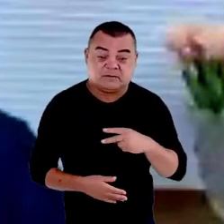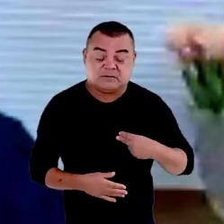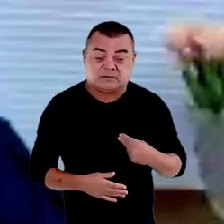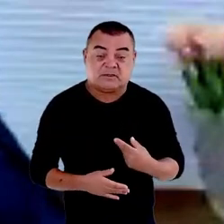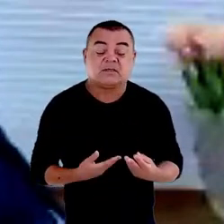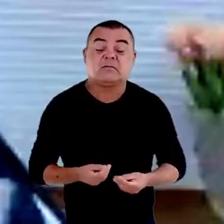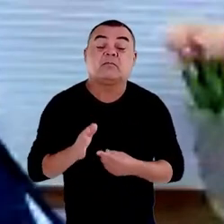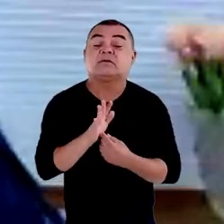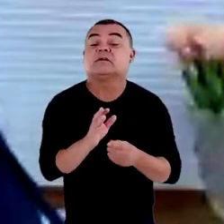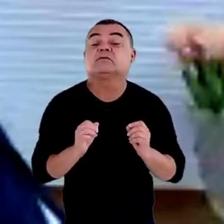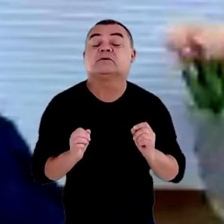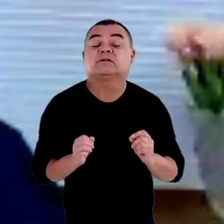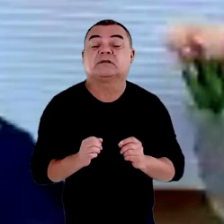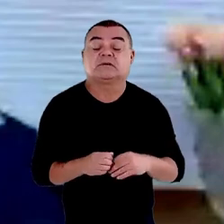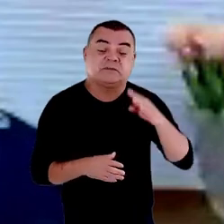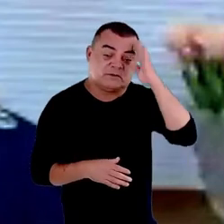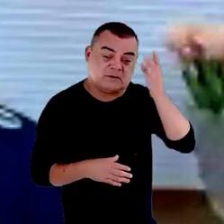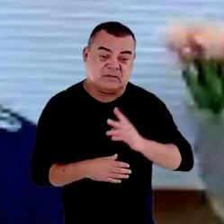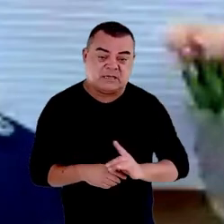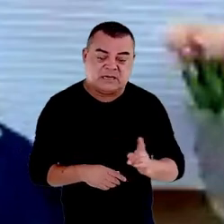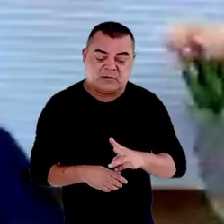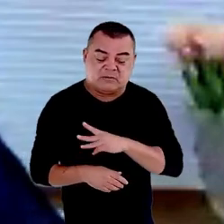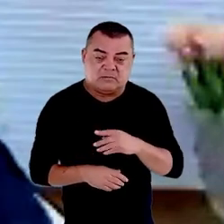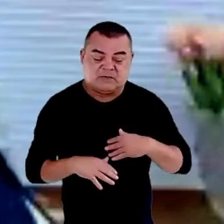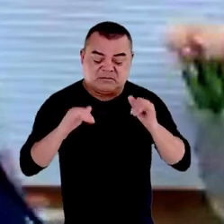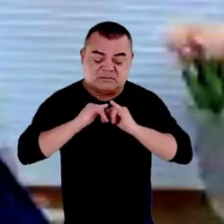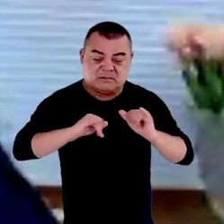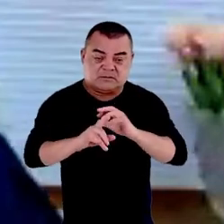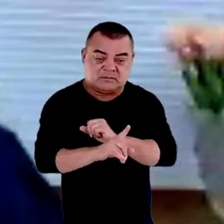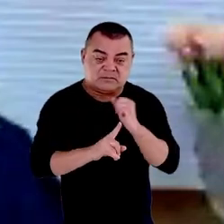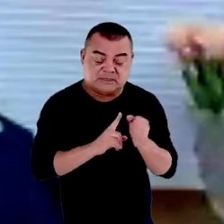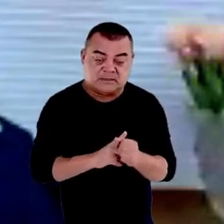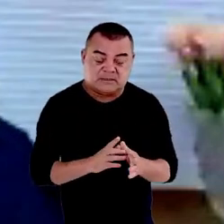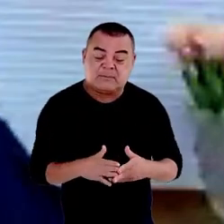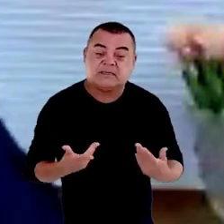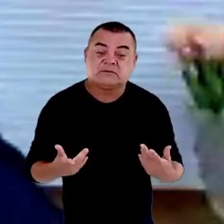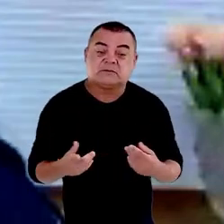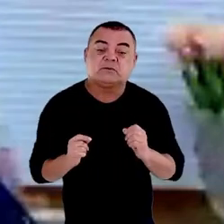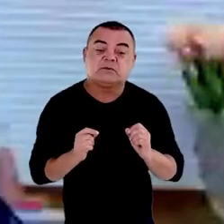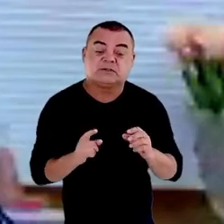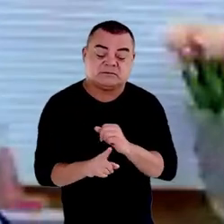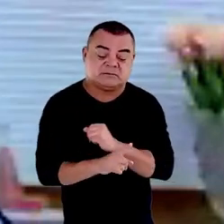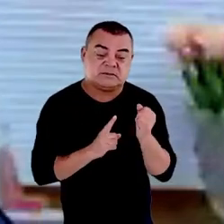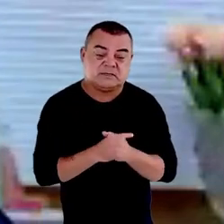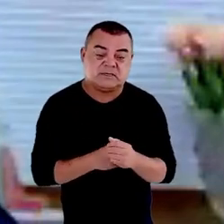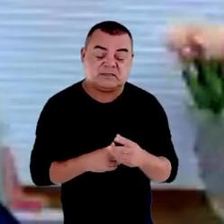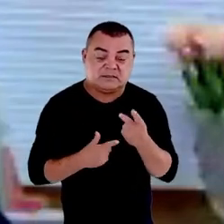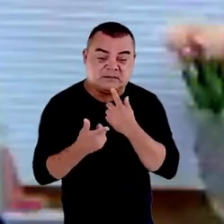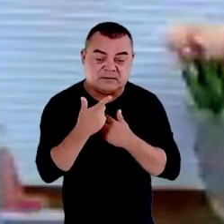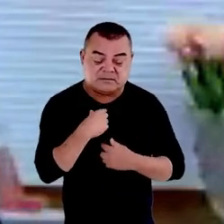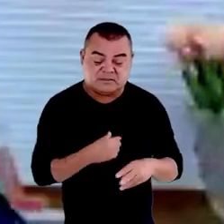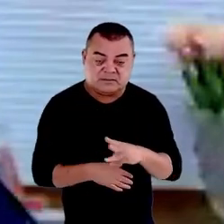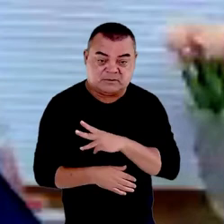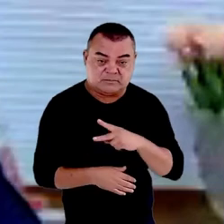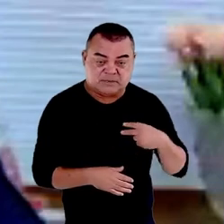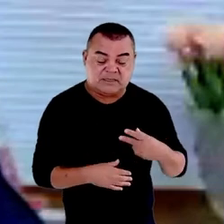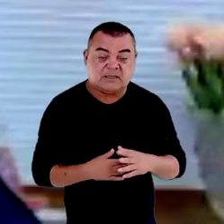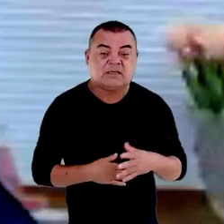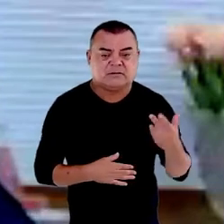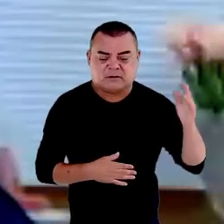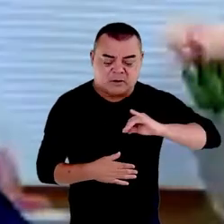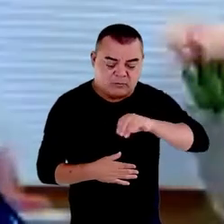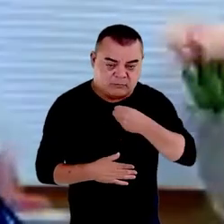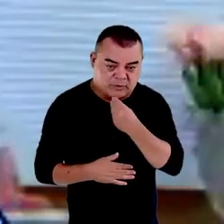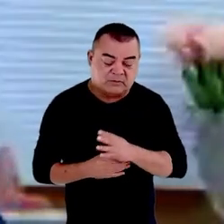prioriza não que o MP a Luciana quebra a sociedade mas o que a sociedade quer do MP e naquela oportunidade nós convidamos líderes